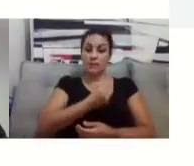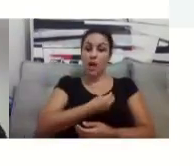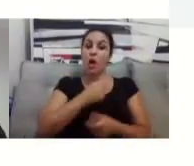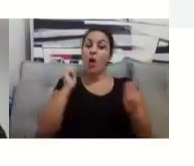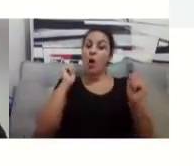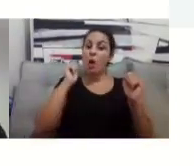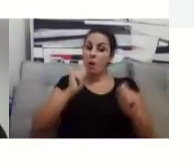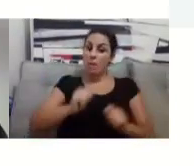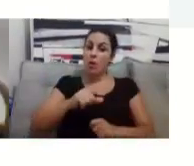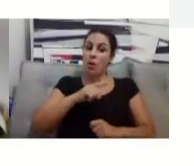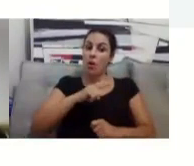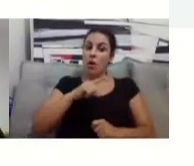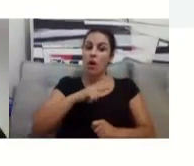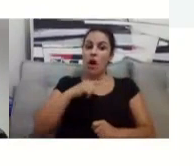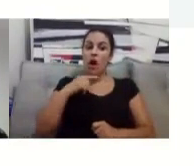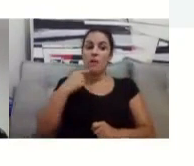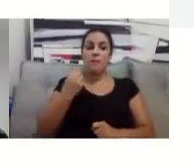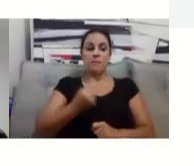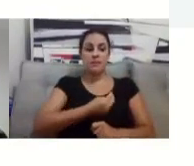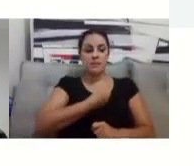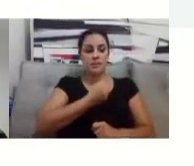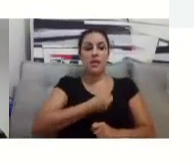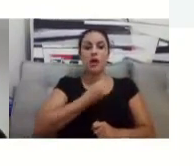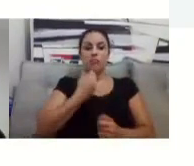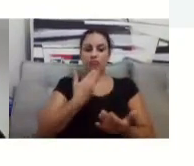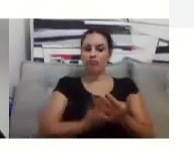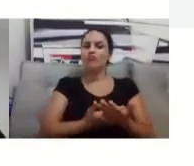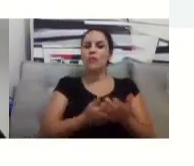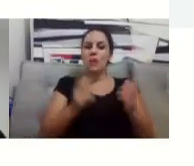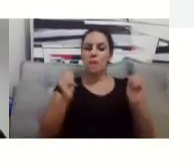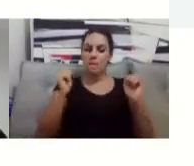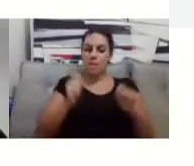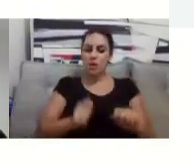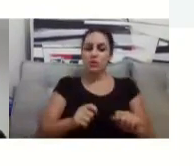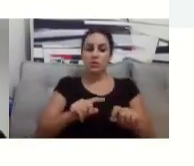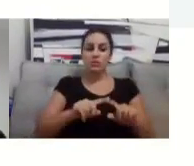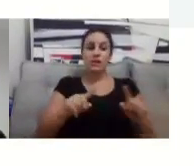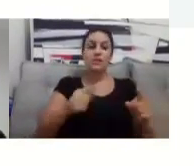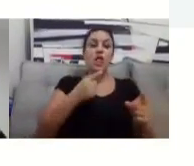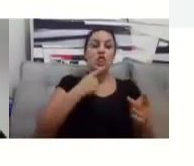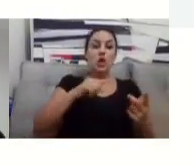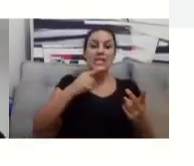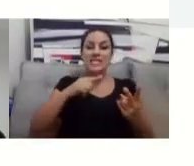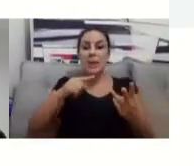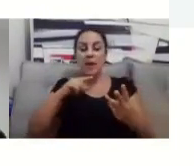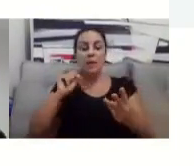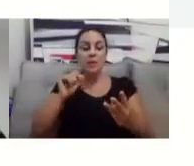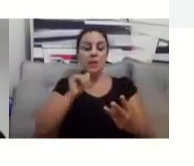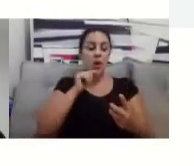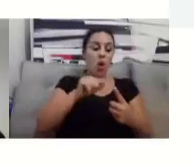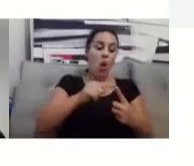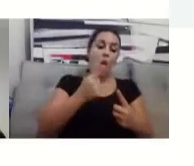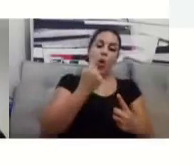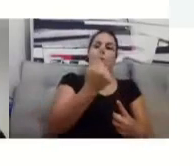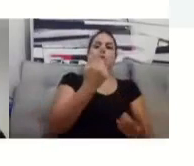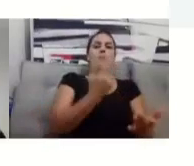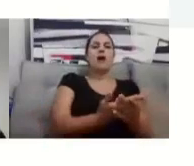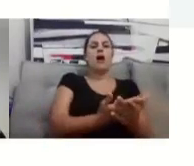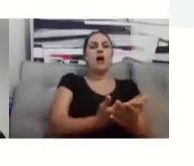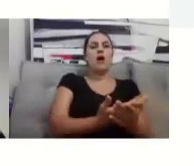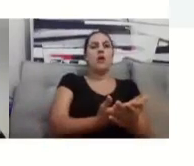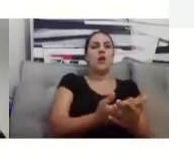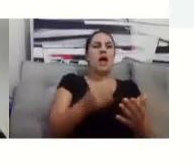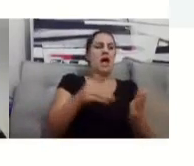geralmente é uma ou no máximo duas aulas por semana e essa coisa de ter duas aulas por semana é muito, não é tão